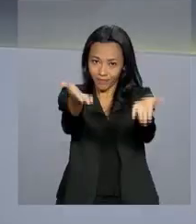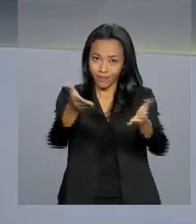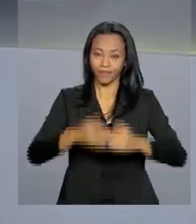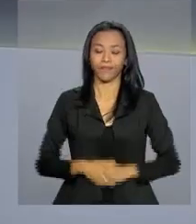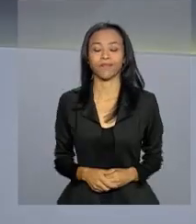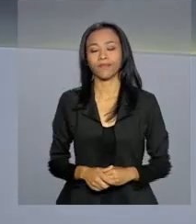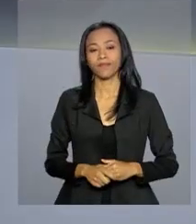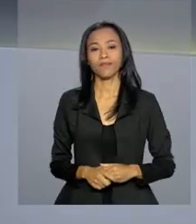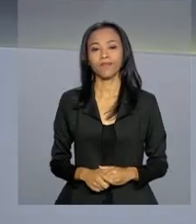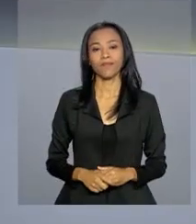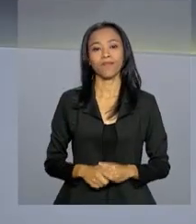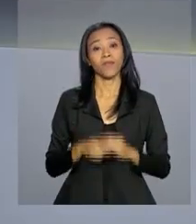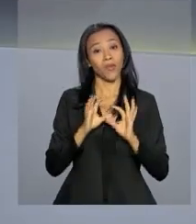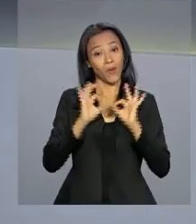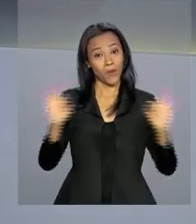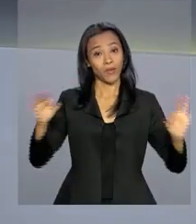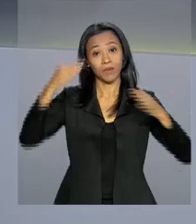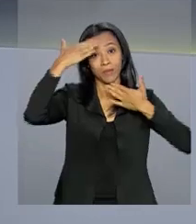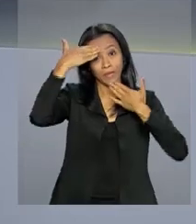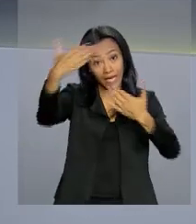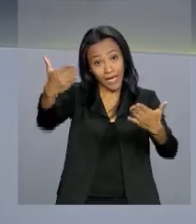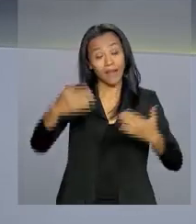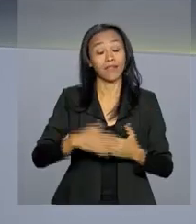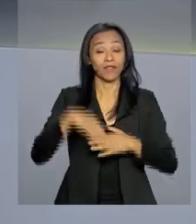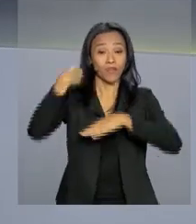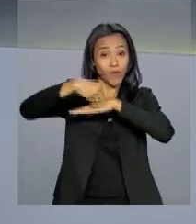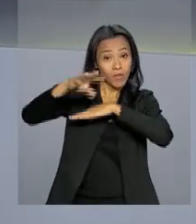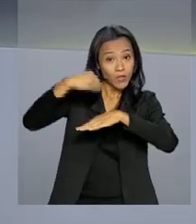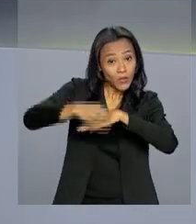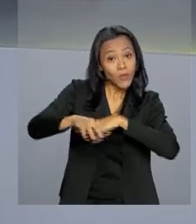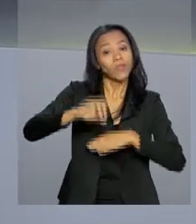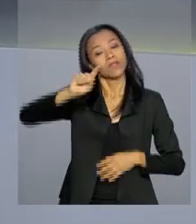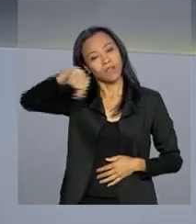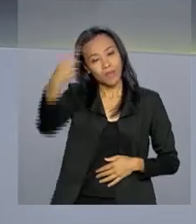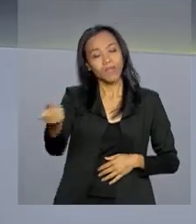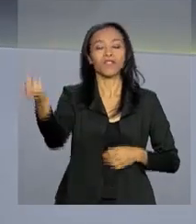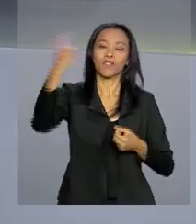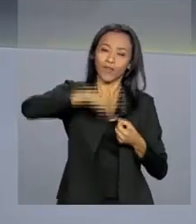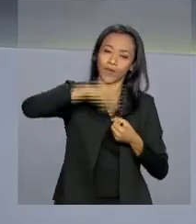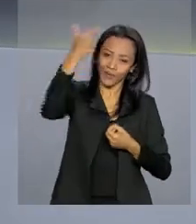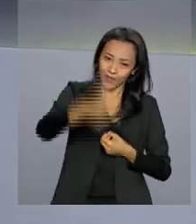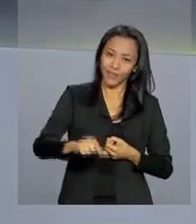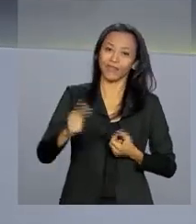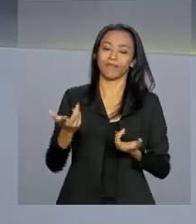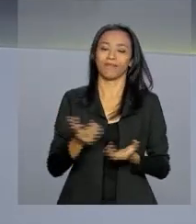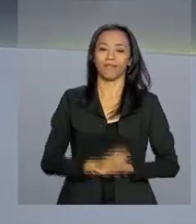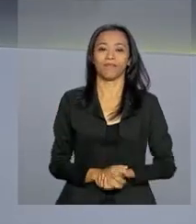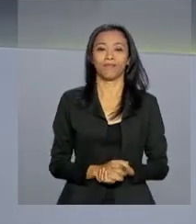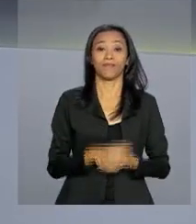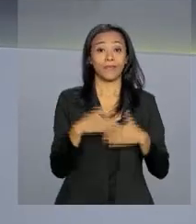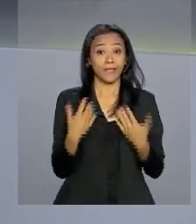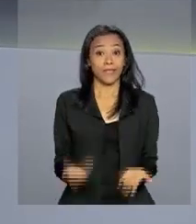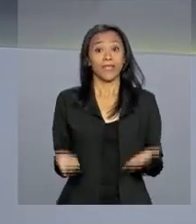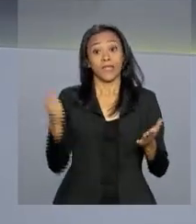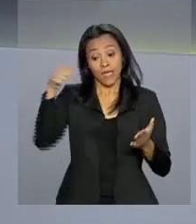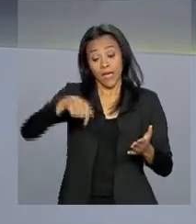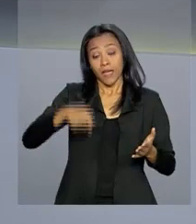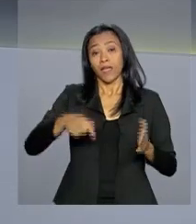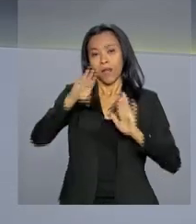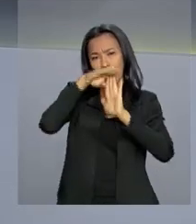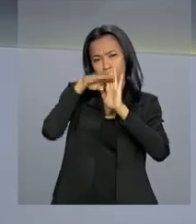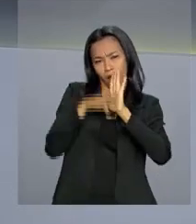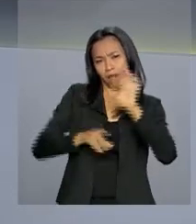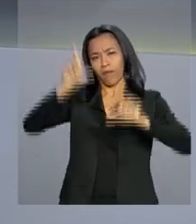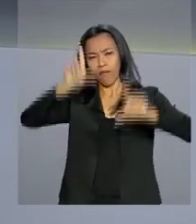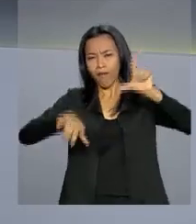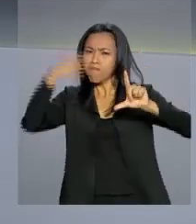Roberto. Está ótimo, Ney. Obrigado pelas informações. E nós voltamos a falar com você logo mais. E ao longo da programação, nós vamos